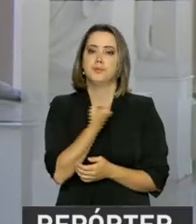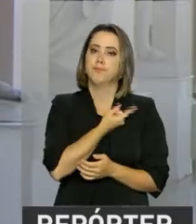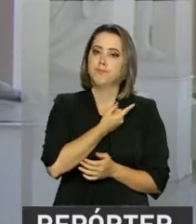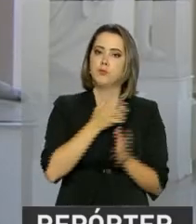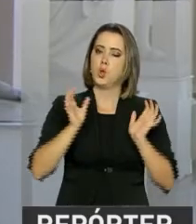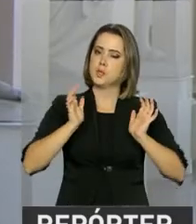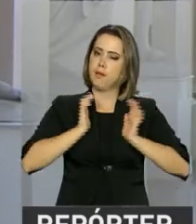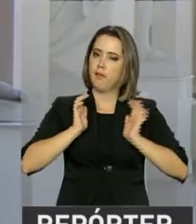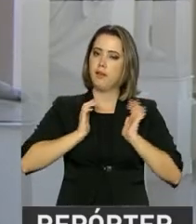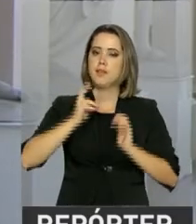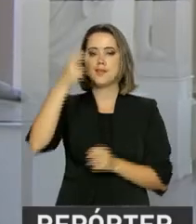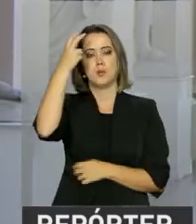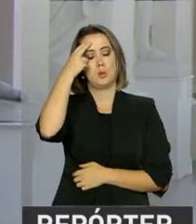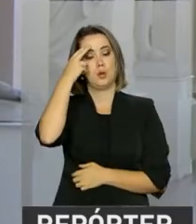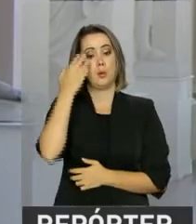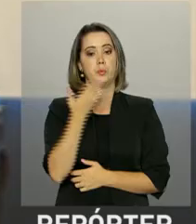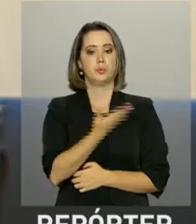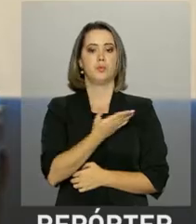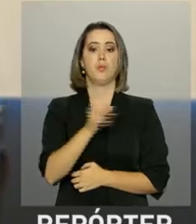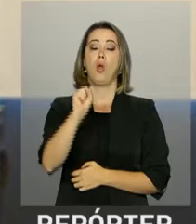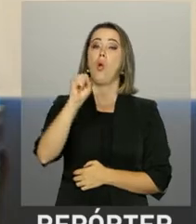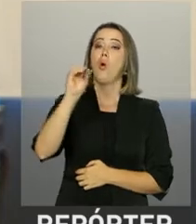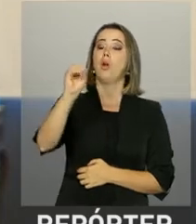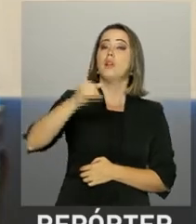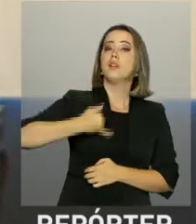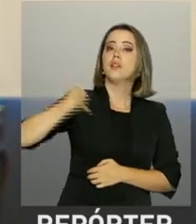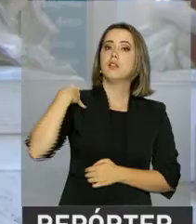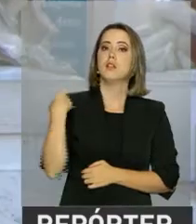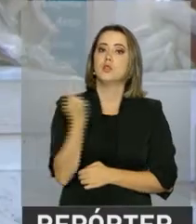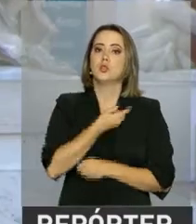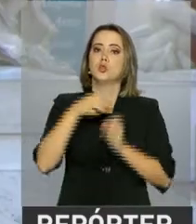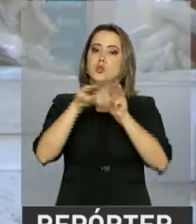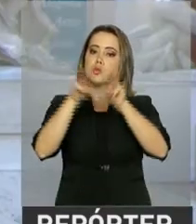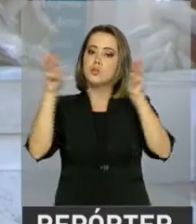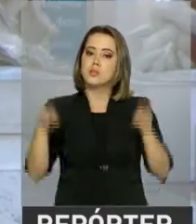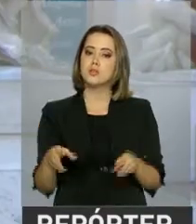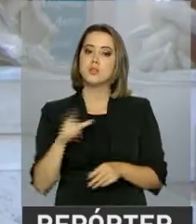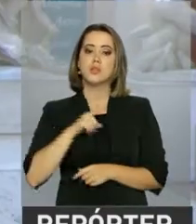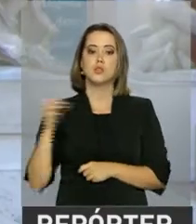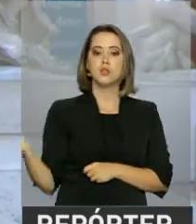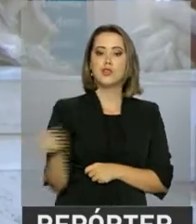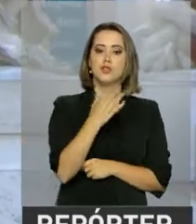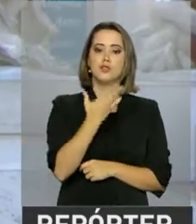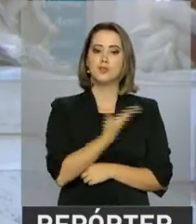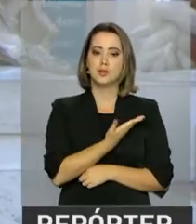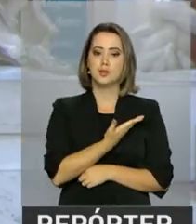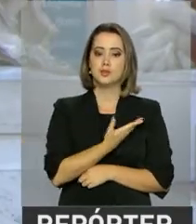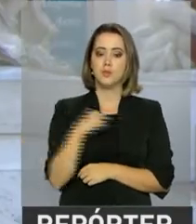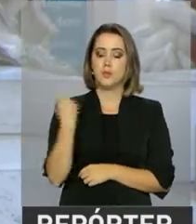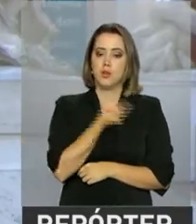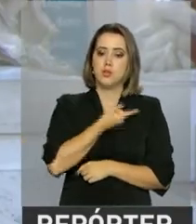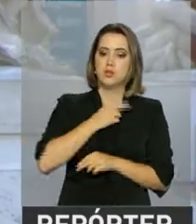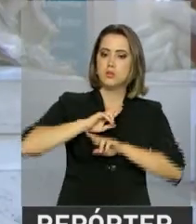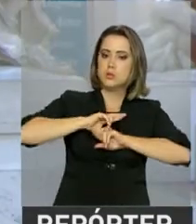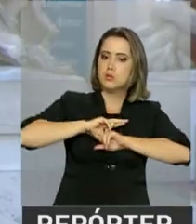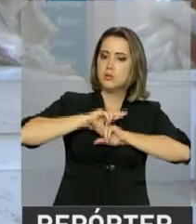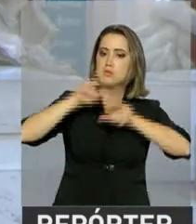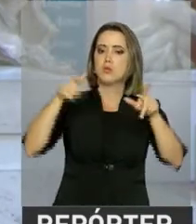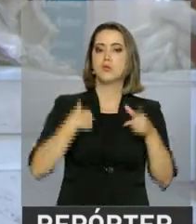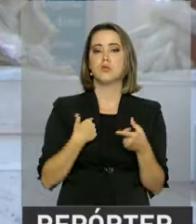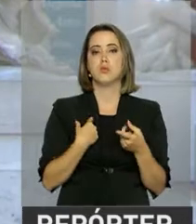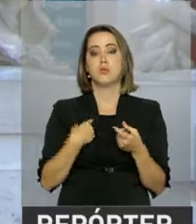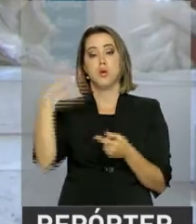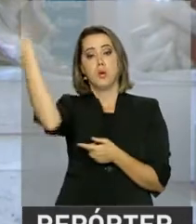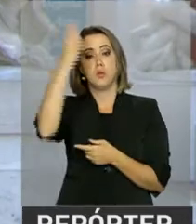E em comemoração dos 80 anos do museu, vem novidades por aí. Vamos tirar essa geografia, essa espacialidade de sofrical